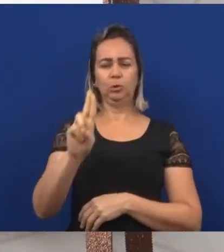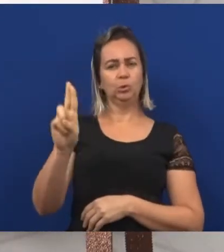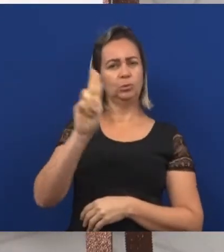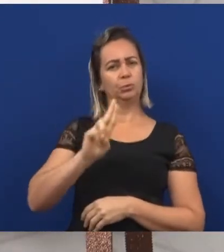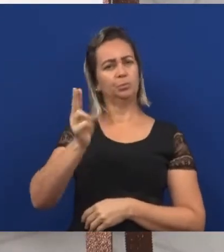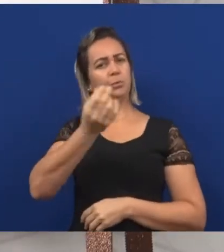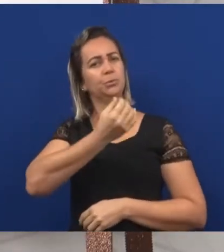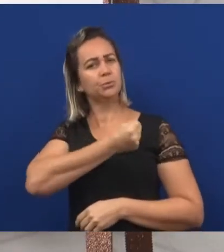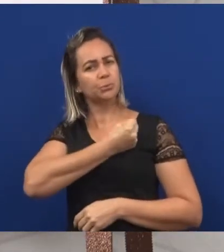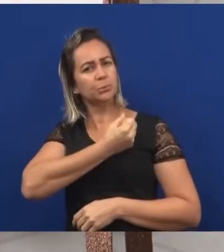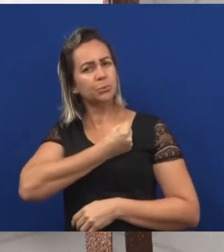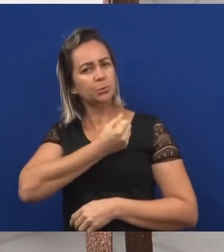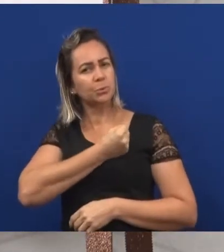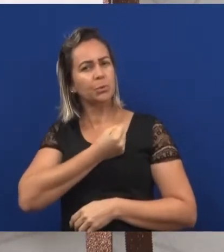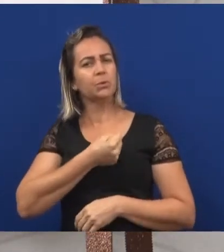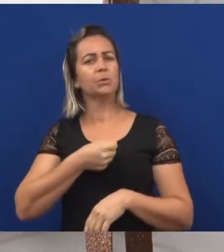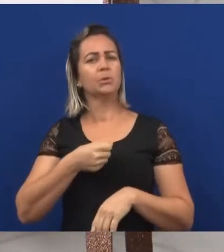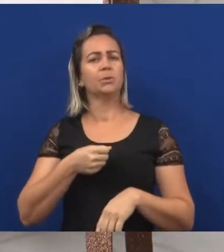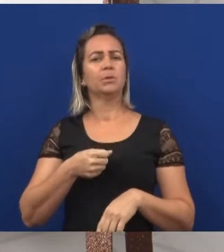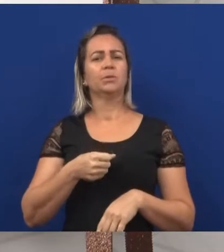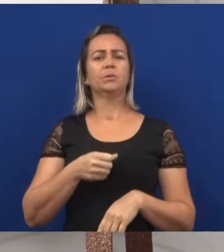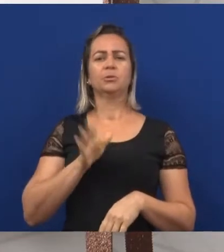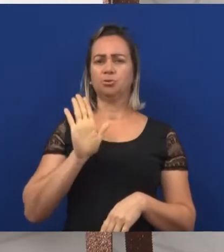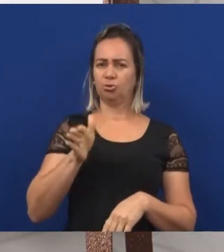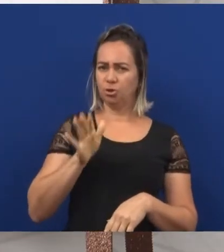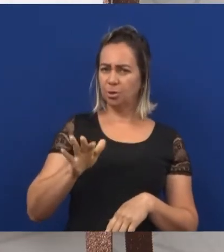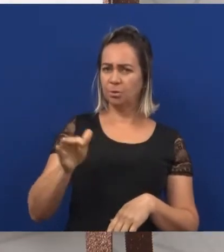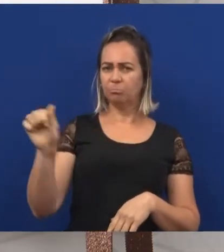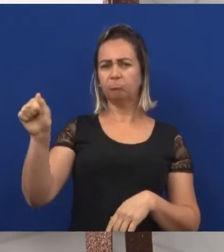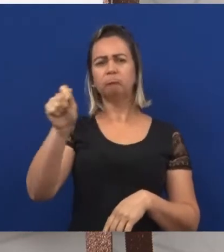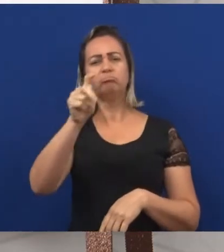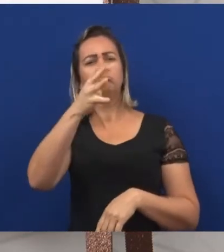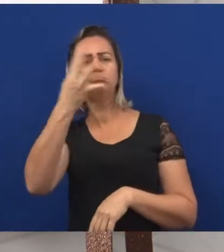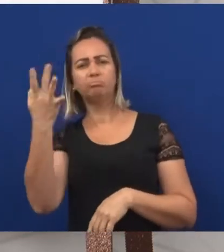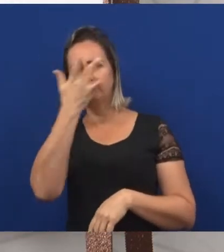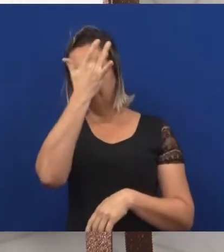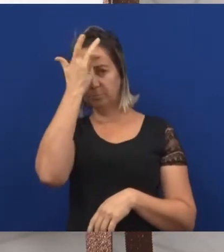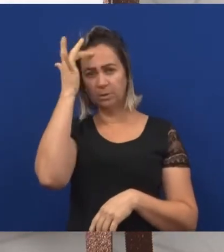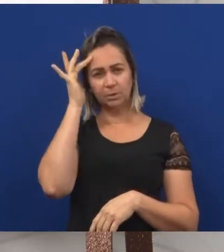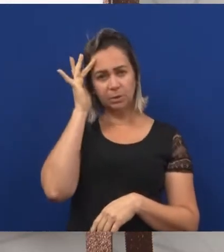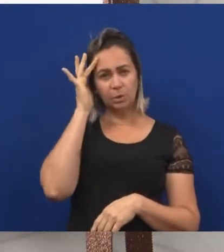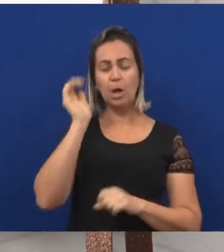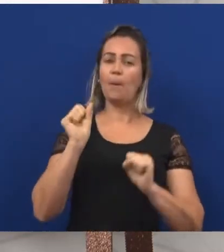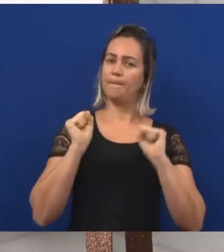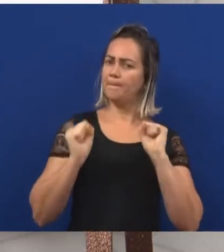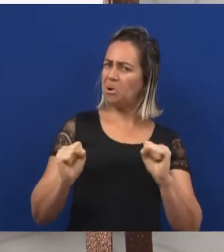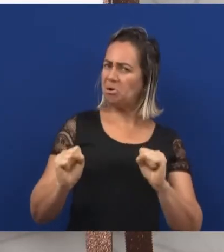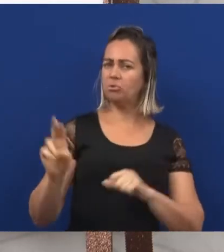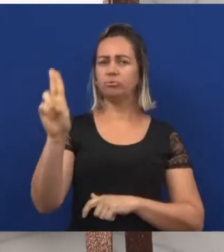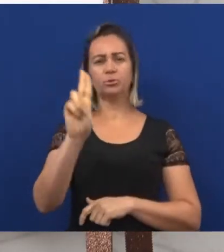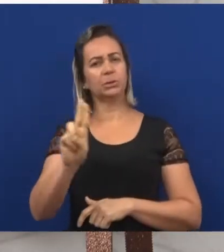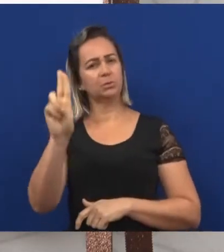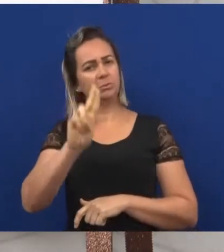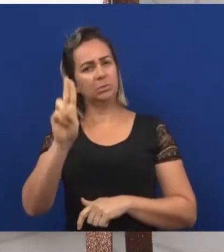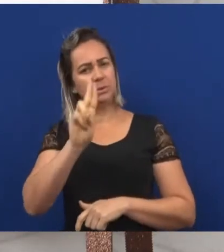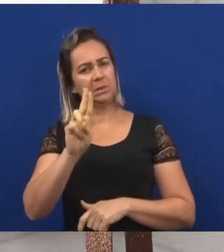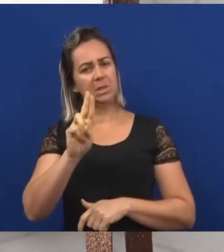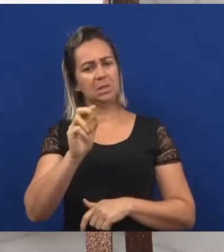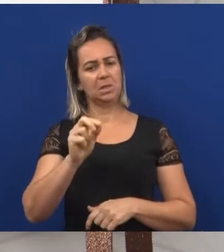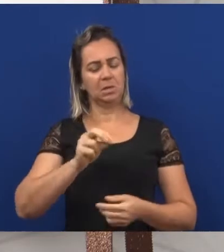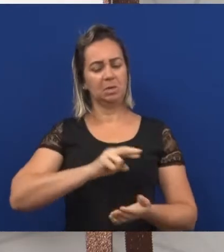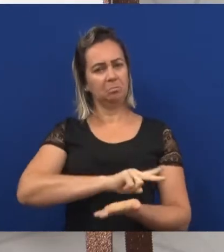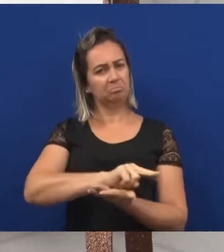enumerar pessoas em uma lista. Podemos usá-los também para enumerar coisas ou objetos